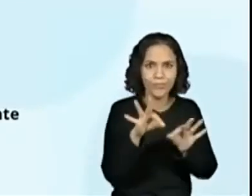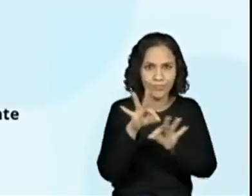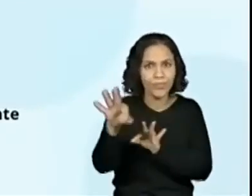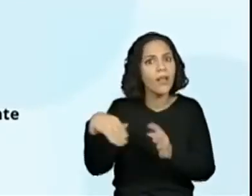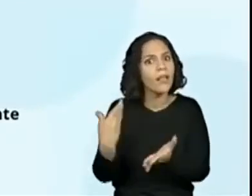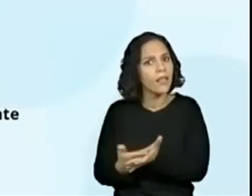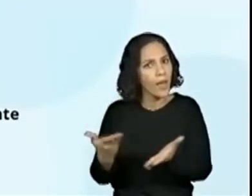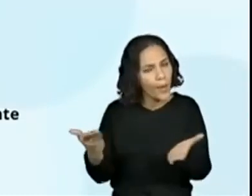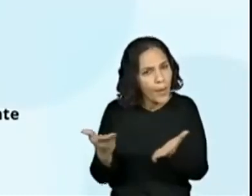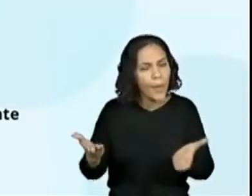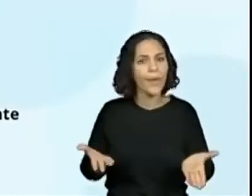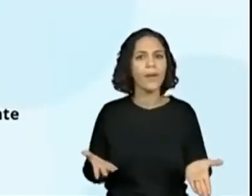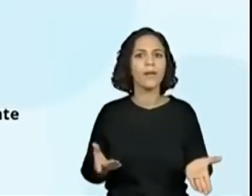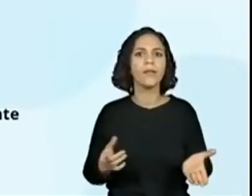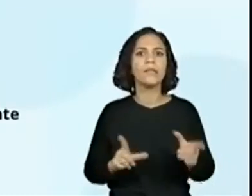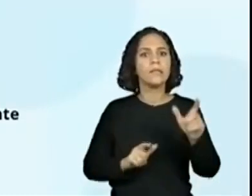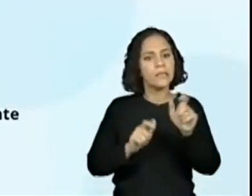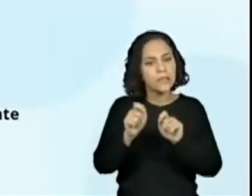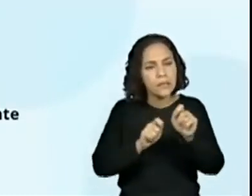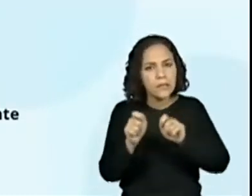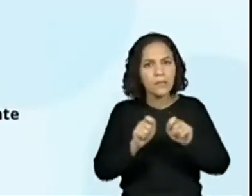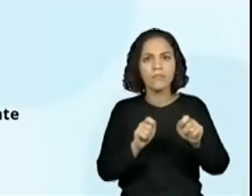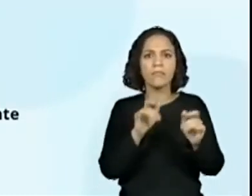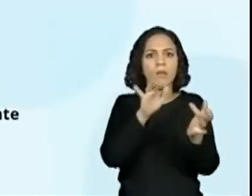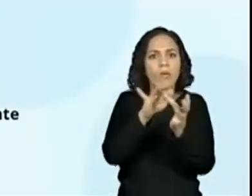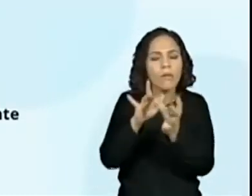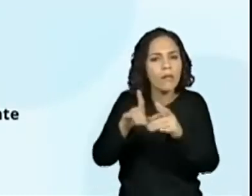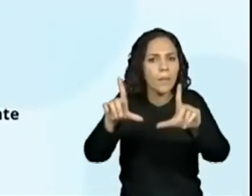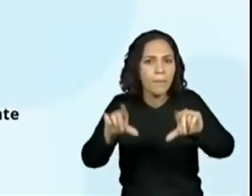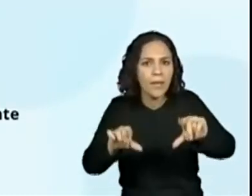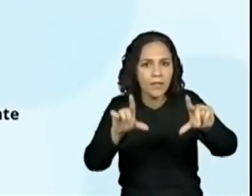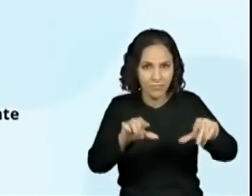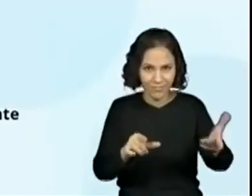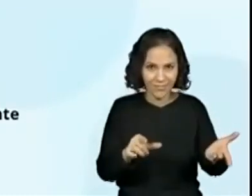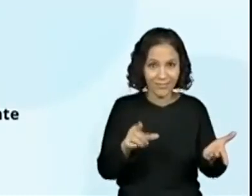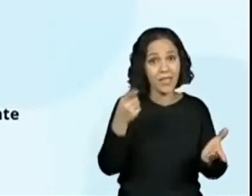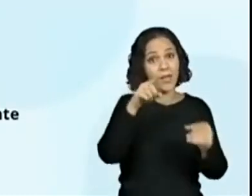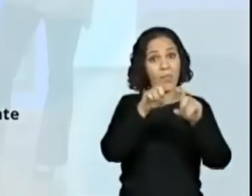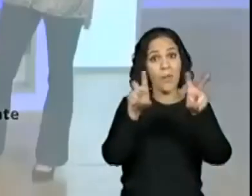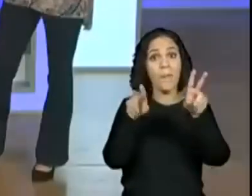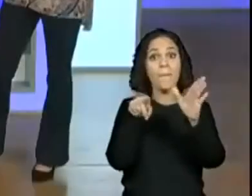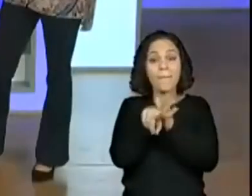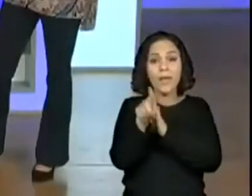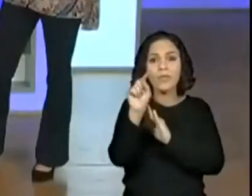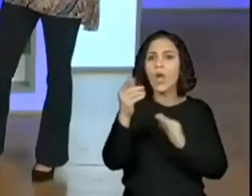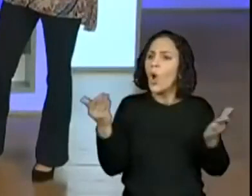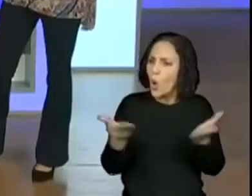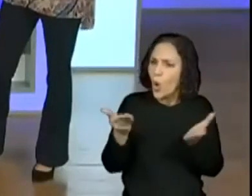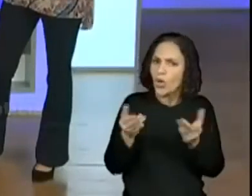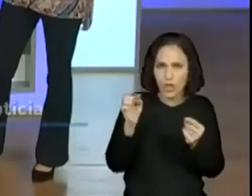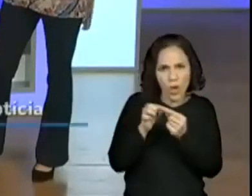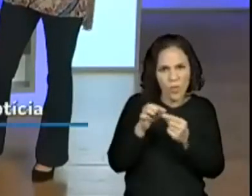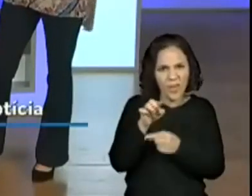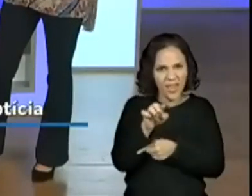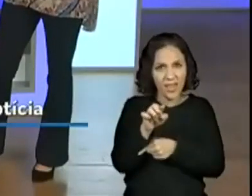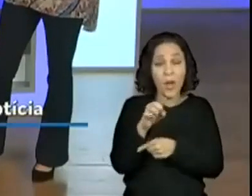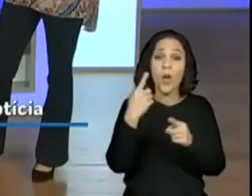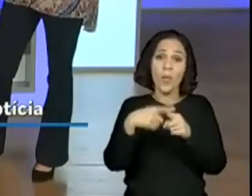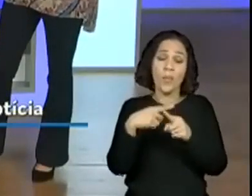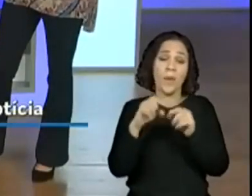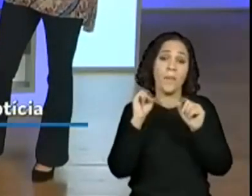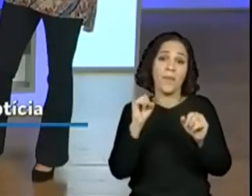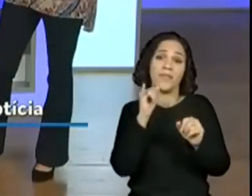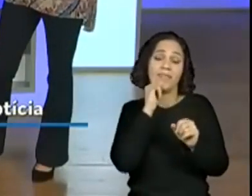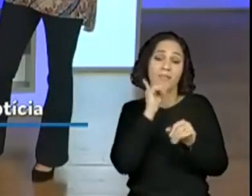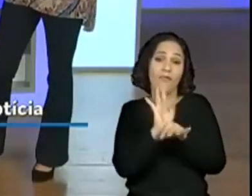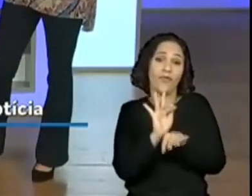social. acho que tá bem legal ali, ó, na data de hoje. Ainda faz sentido essa afirmação, lembrando ali, né, que